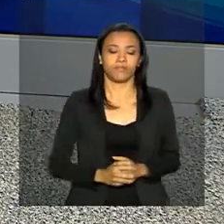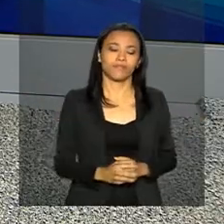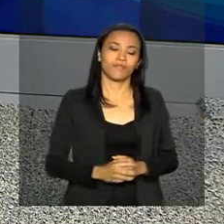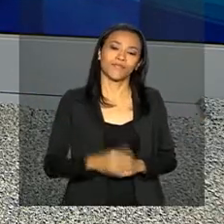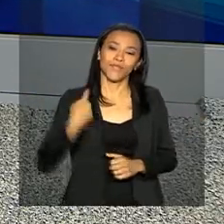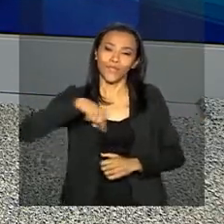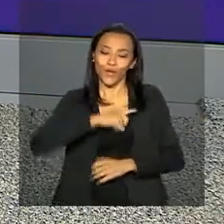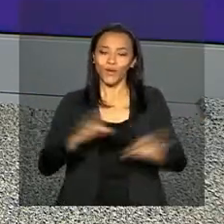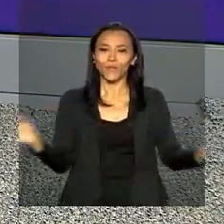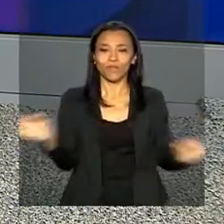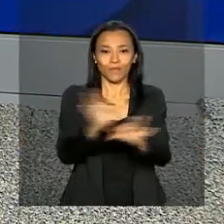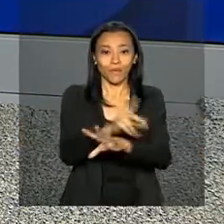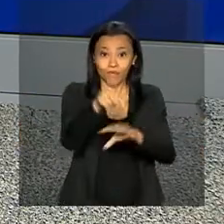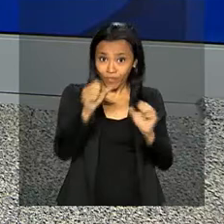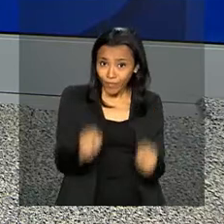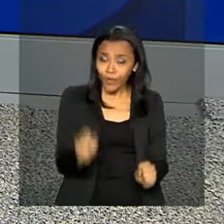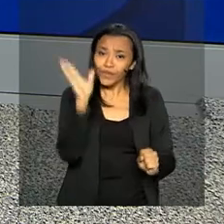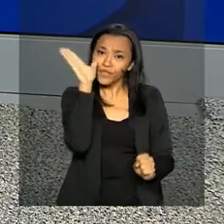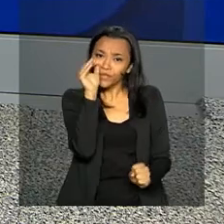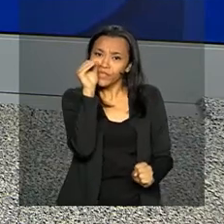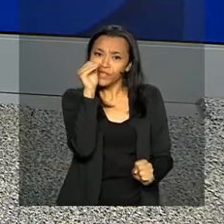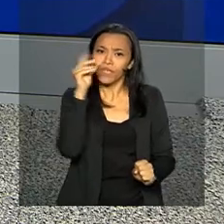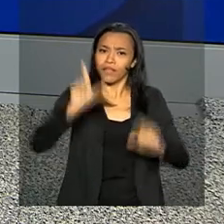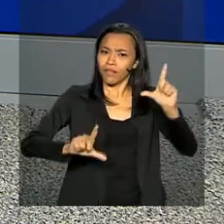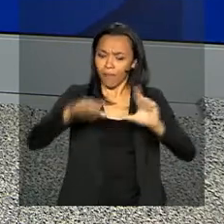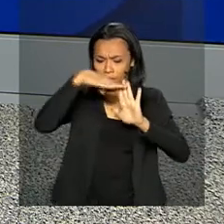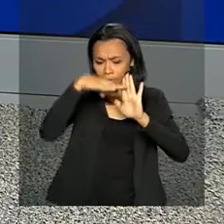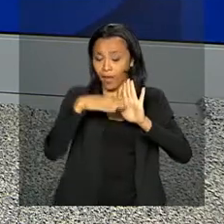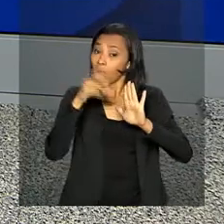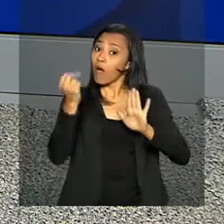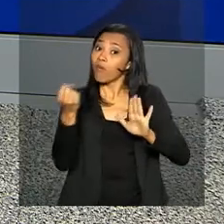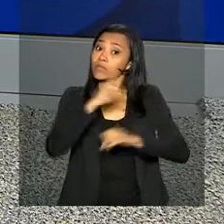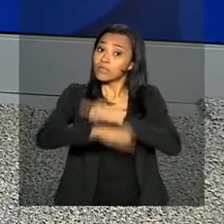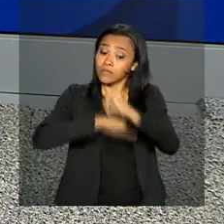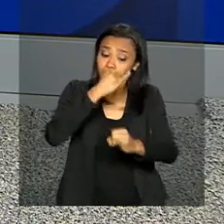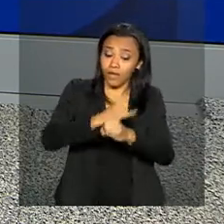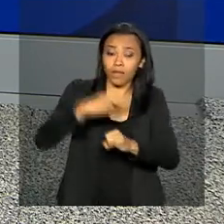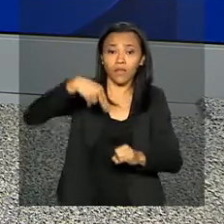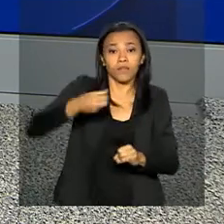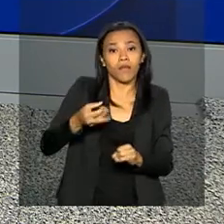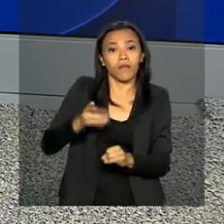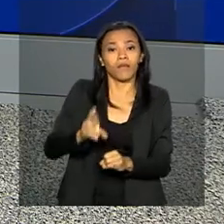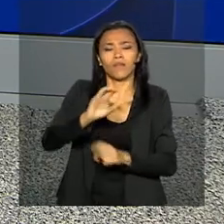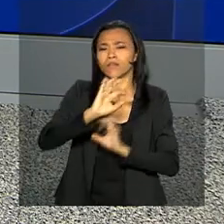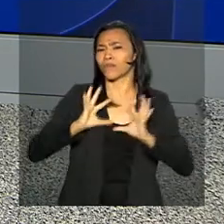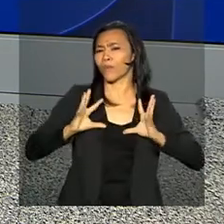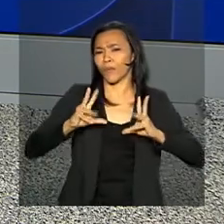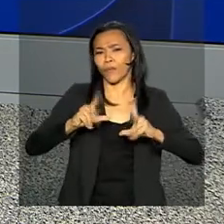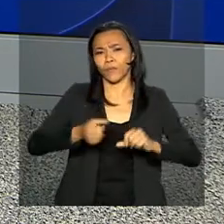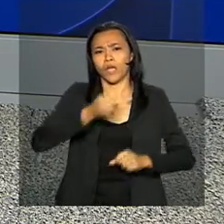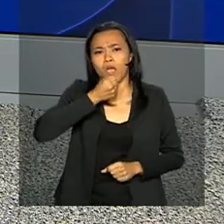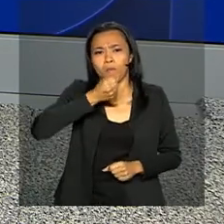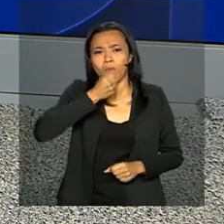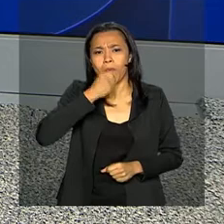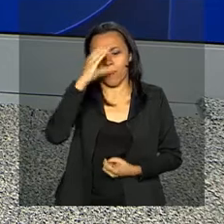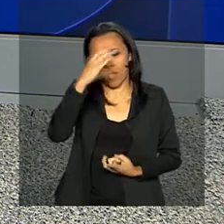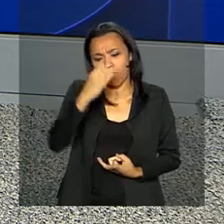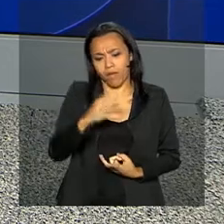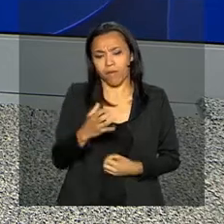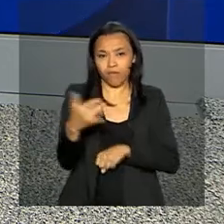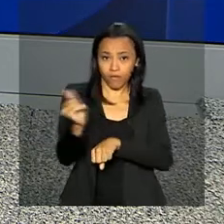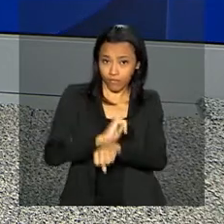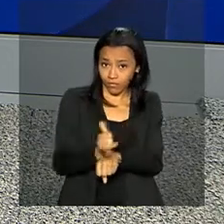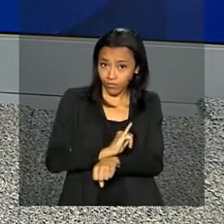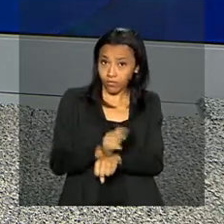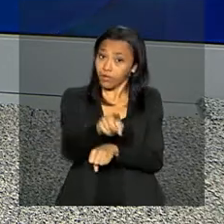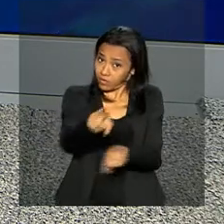Nós ficamos por aqui, você acompanha a nossa programação ao vivo pelo site da NBR e todas as reportagens estão em nosso canal no YouTube.